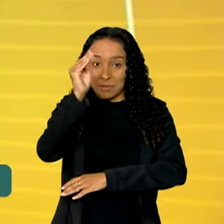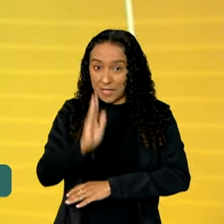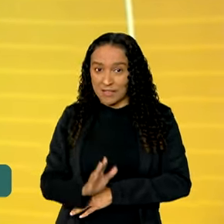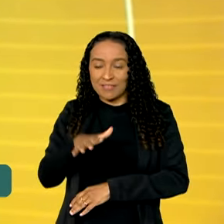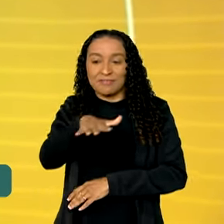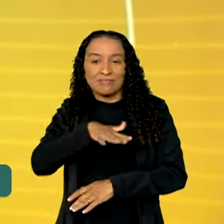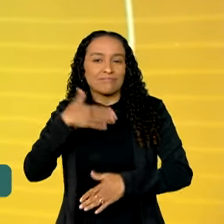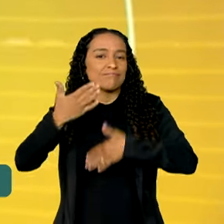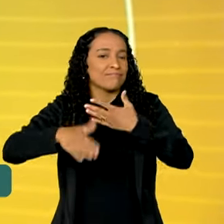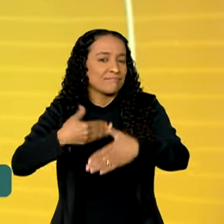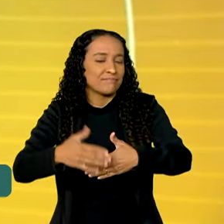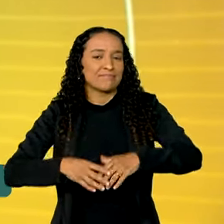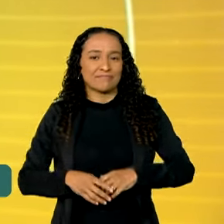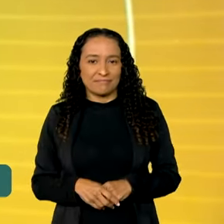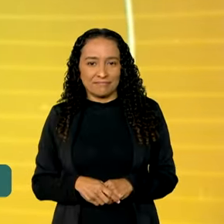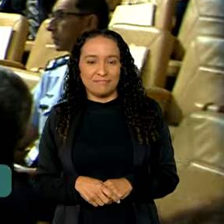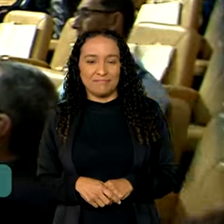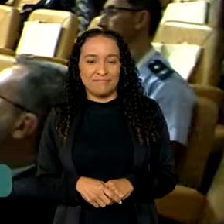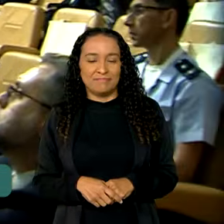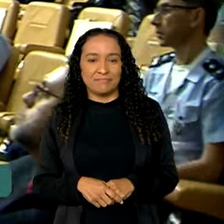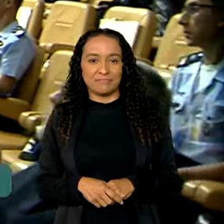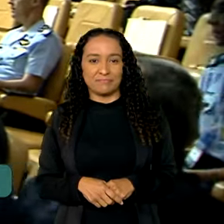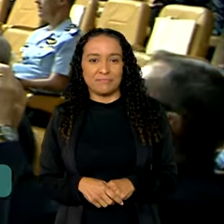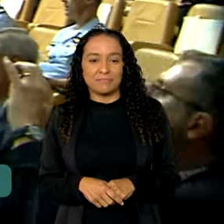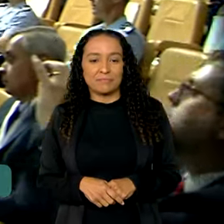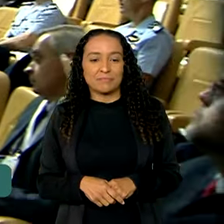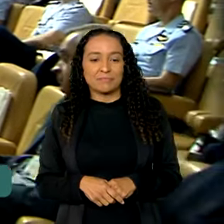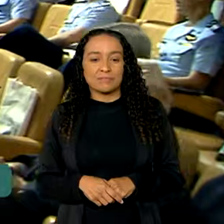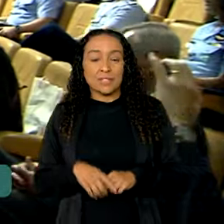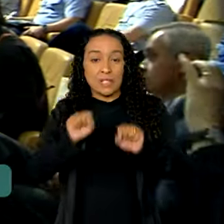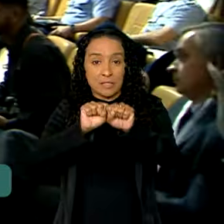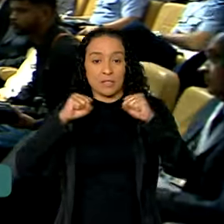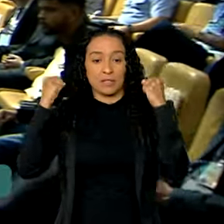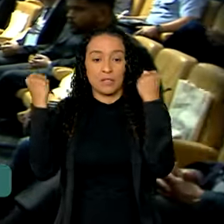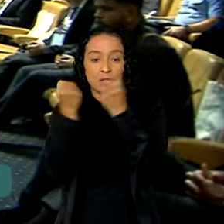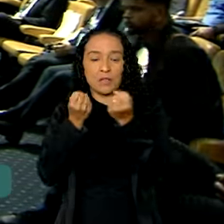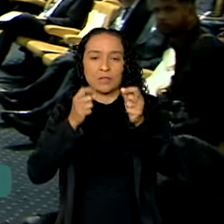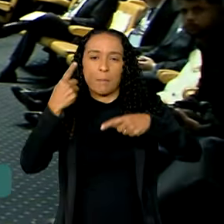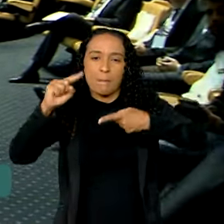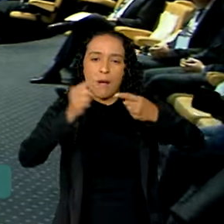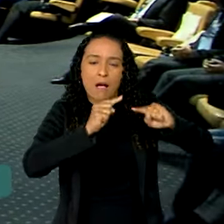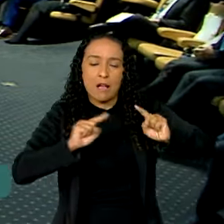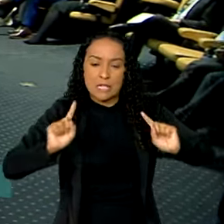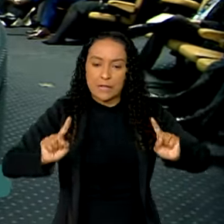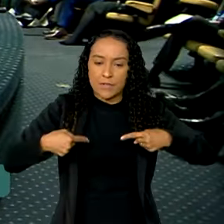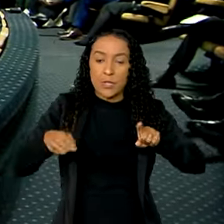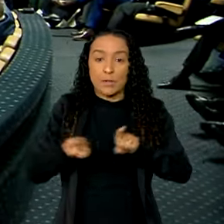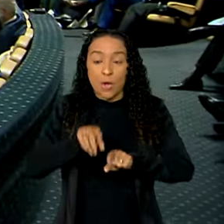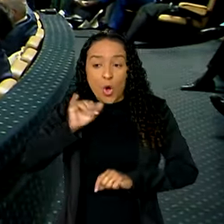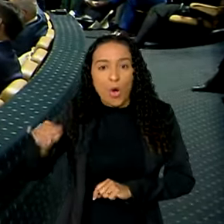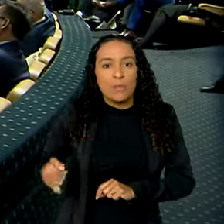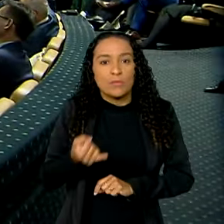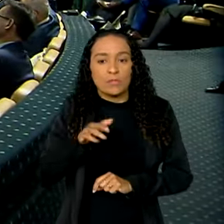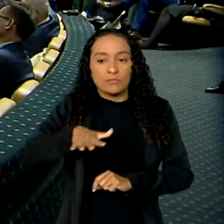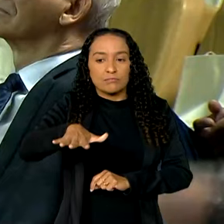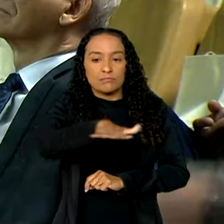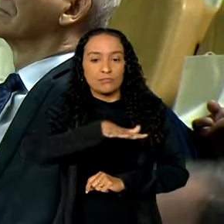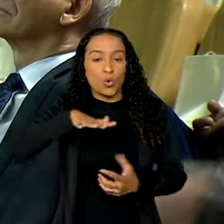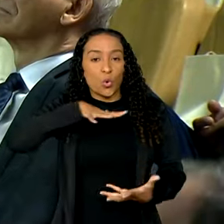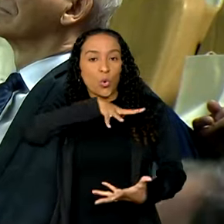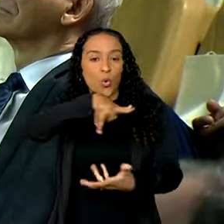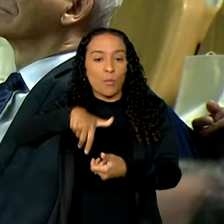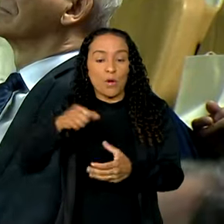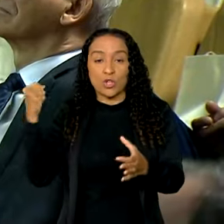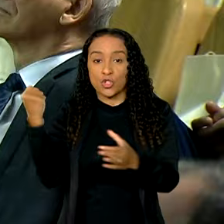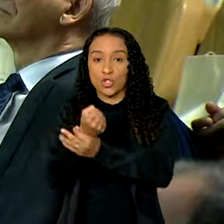brasileira nesse processo. O seminário discute os desafios e as oportunidades no cenário global